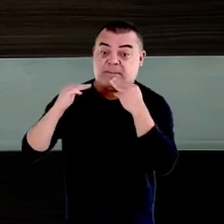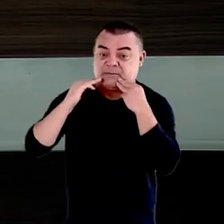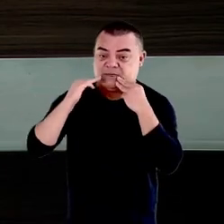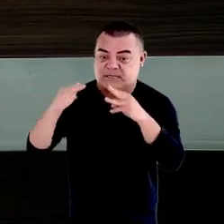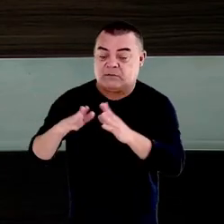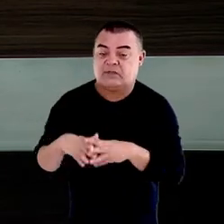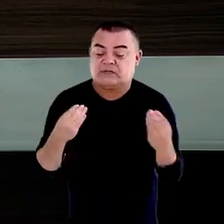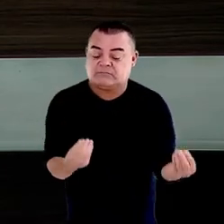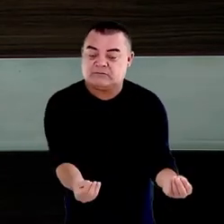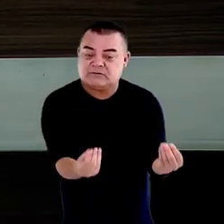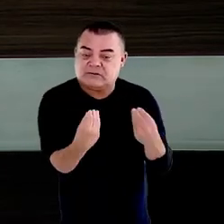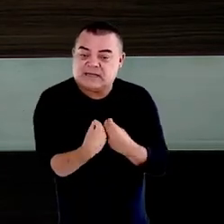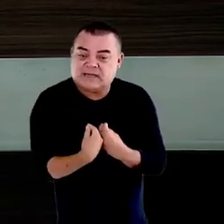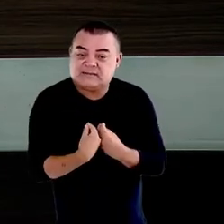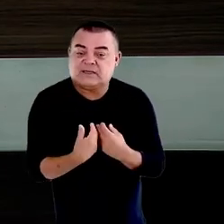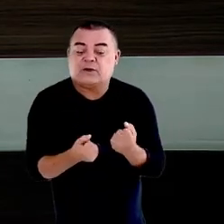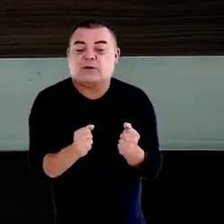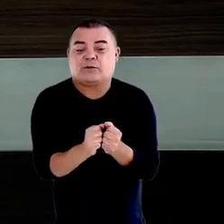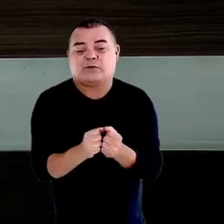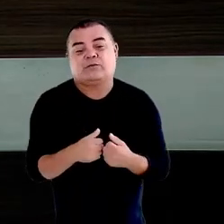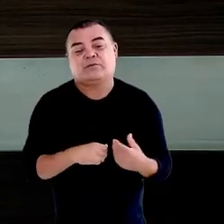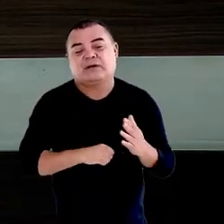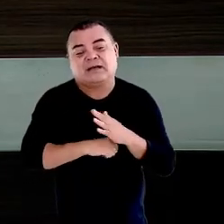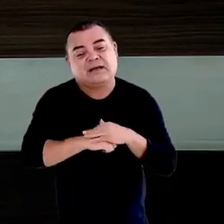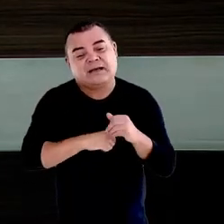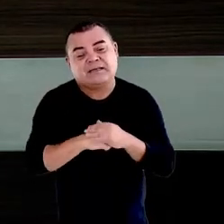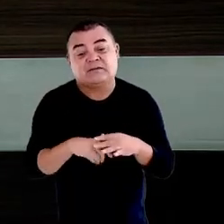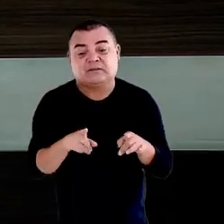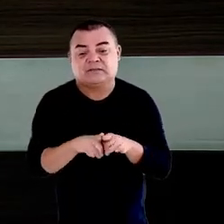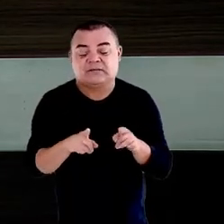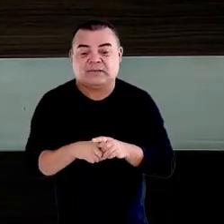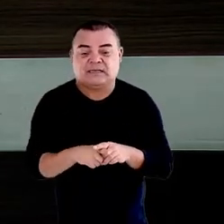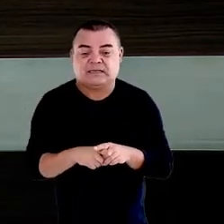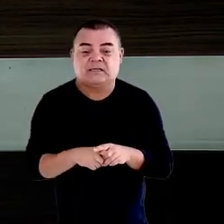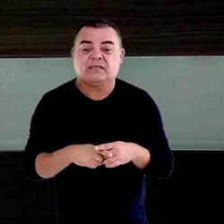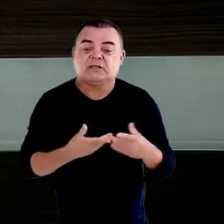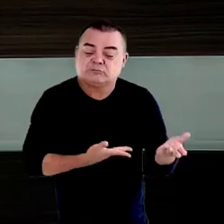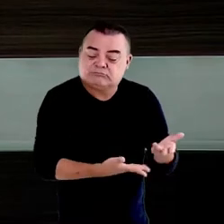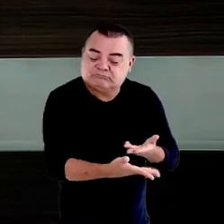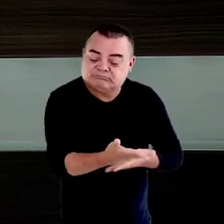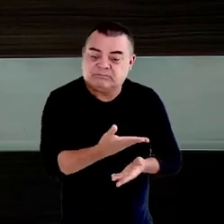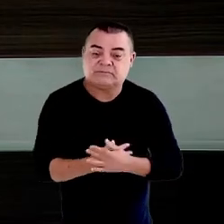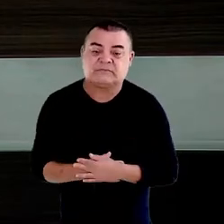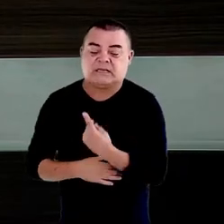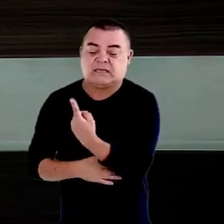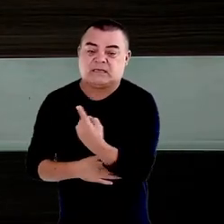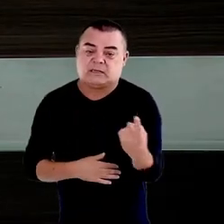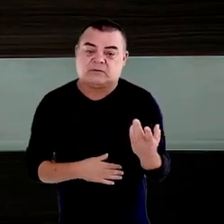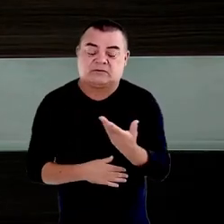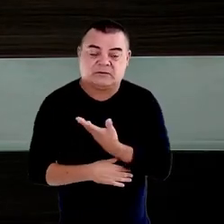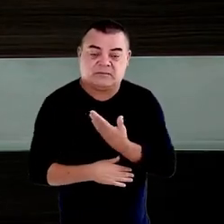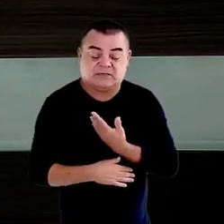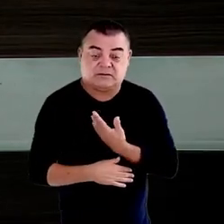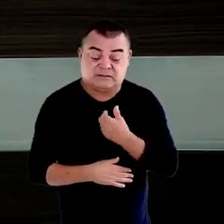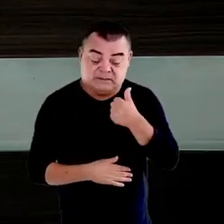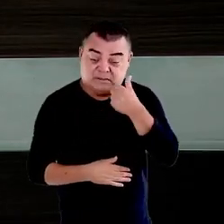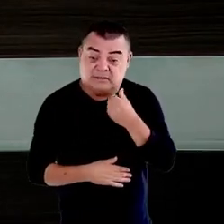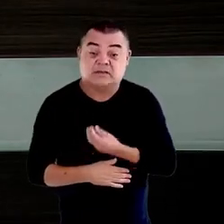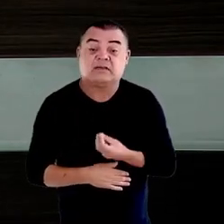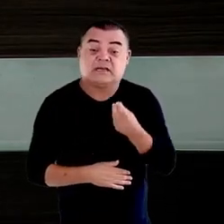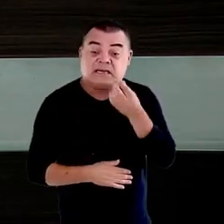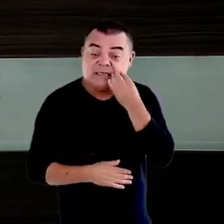incumbida com muito carinho e com muita dedicação. cada um dos colegas que se encontram aqui, seja